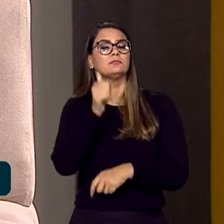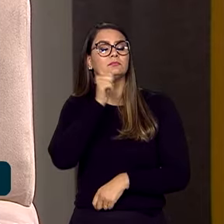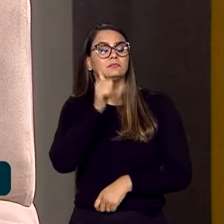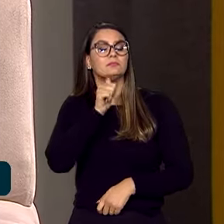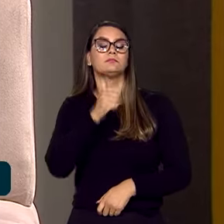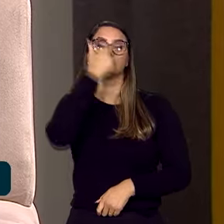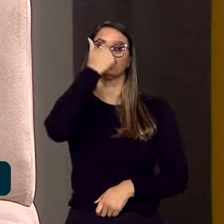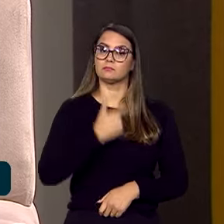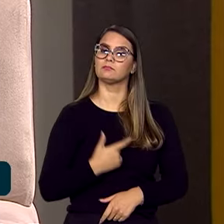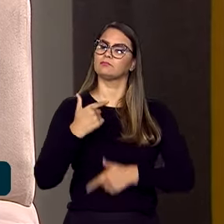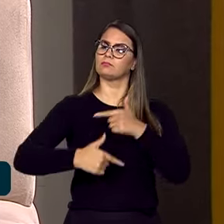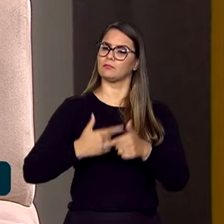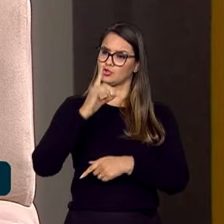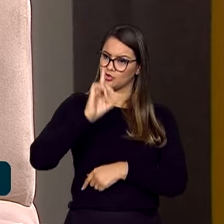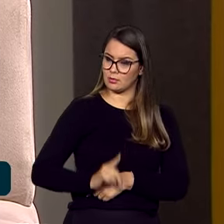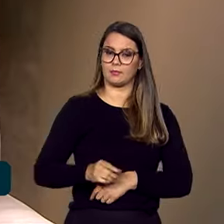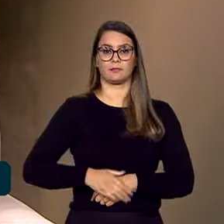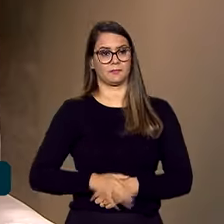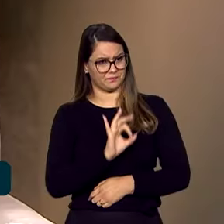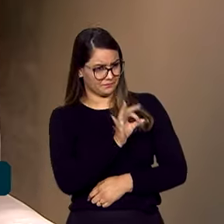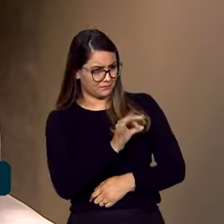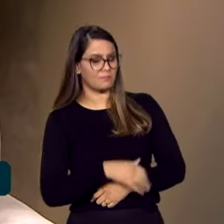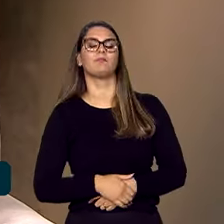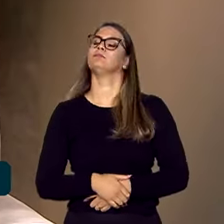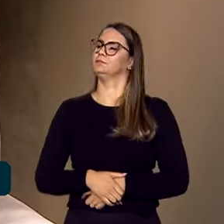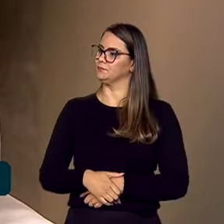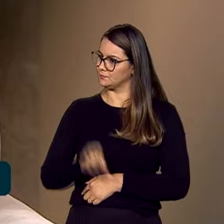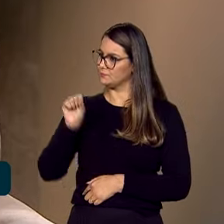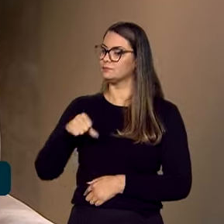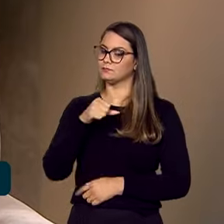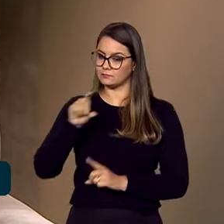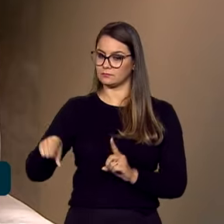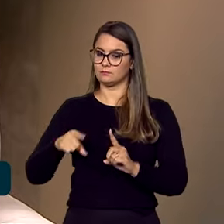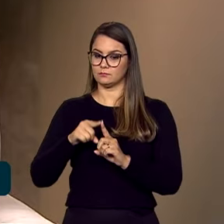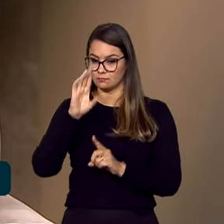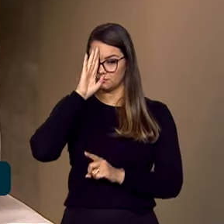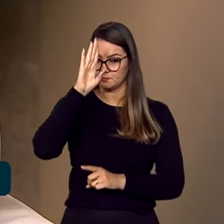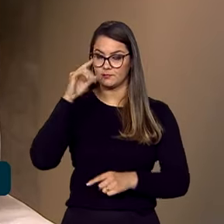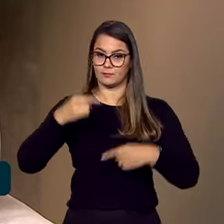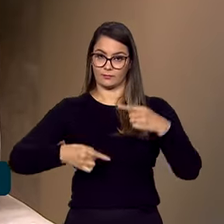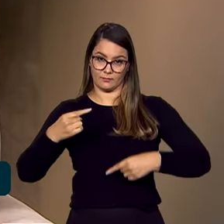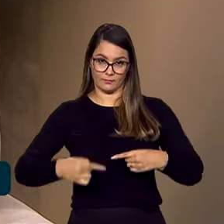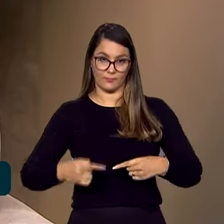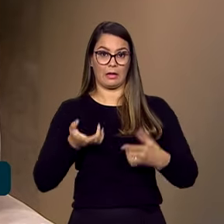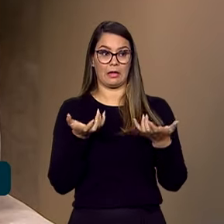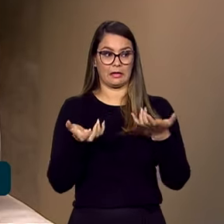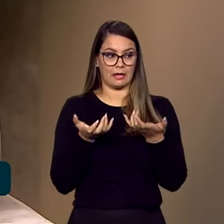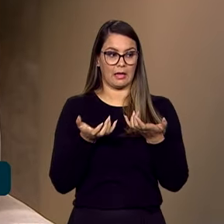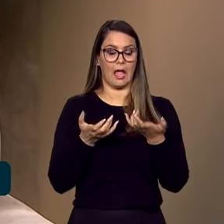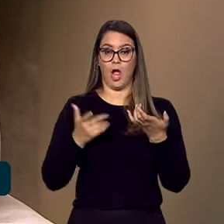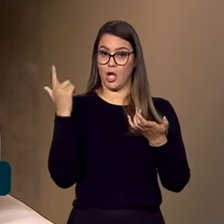exercerem mais os seus direitos? Sem dúvida. Esse é um dos objetivos centrais da política. A política pretende